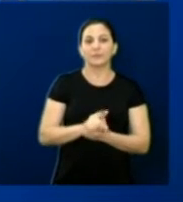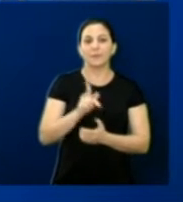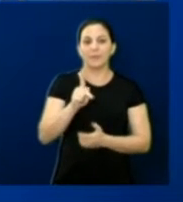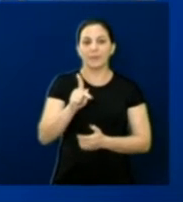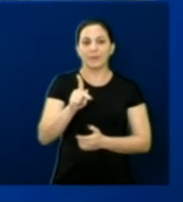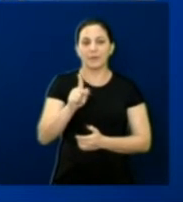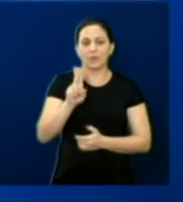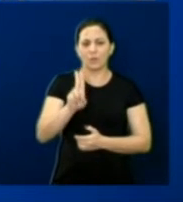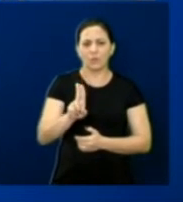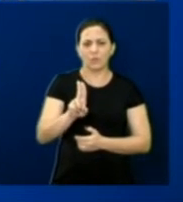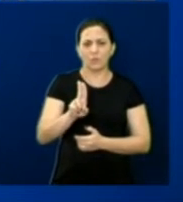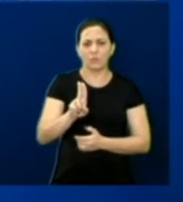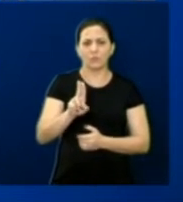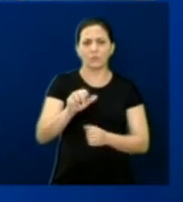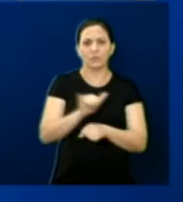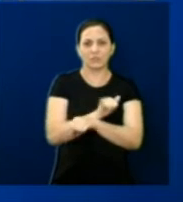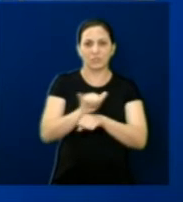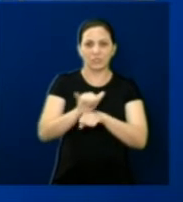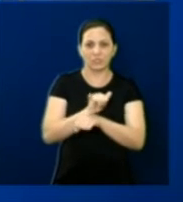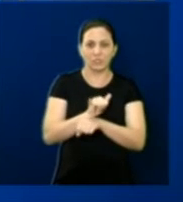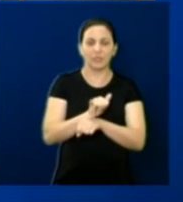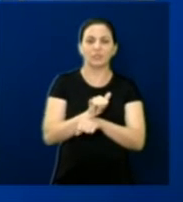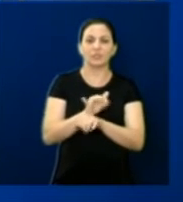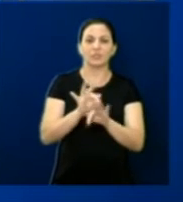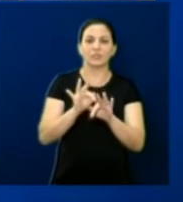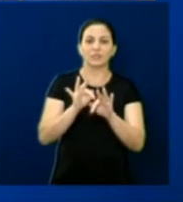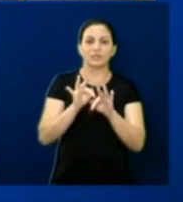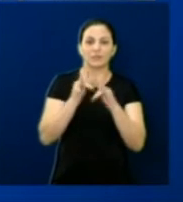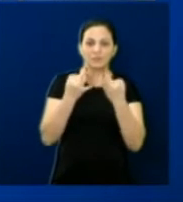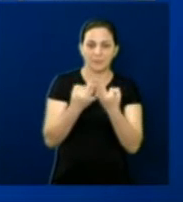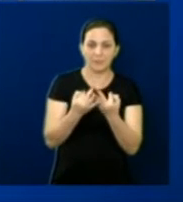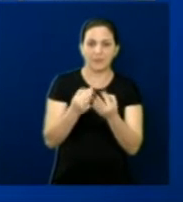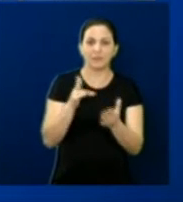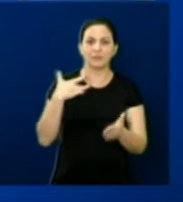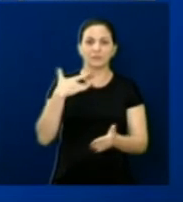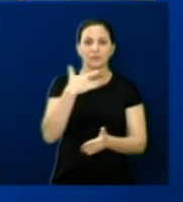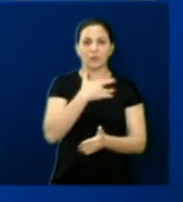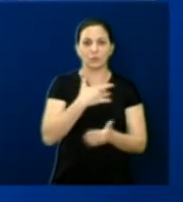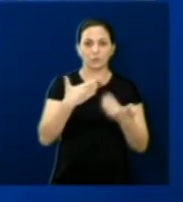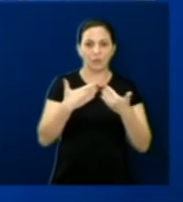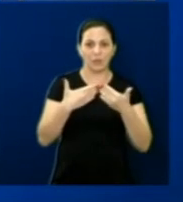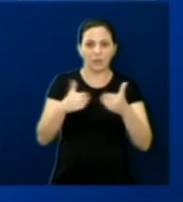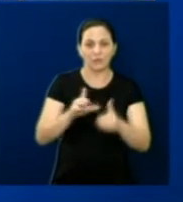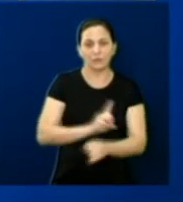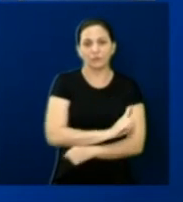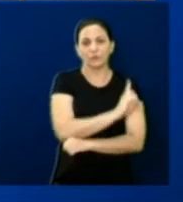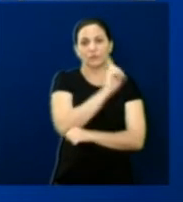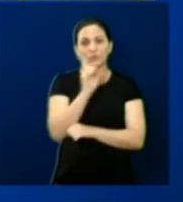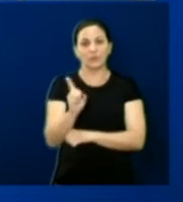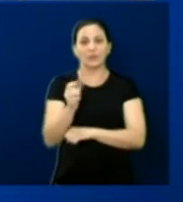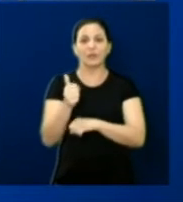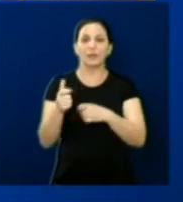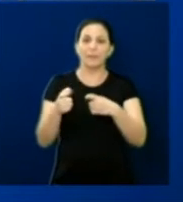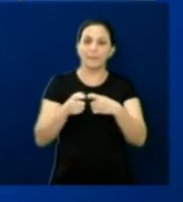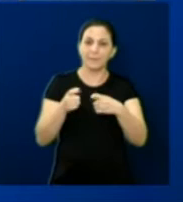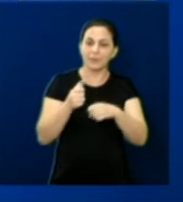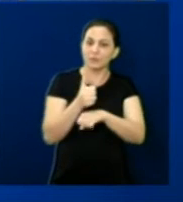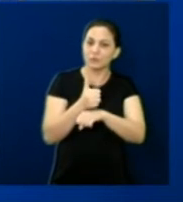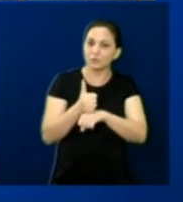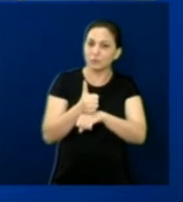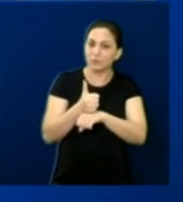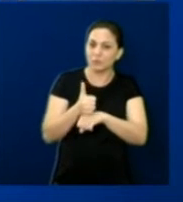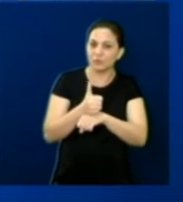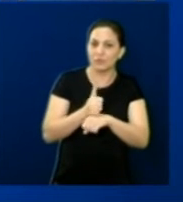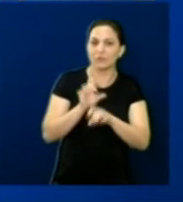Unidade de Estratégia de Saúde Familiar. Ela fica aberta o dia todo e conta com médicos especializados em saúde da família,